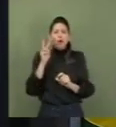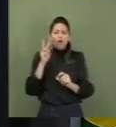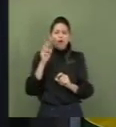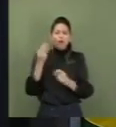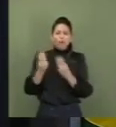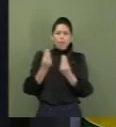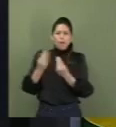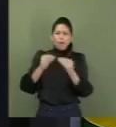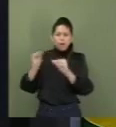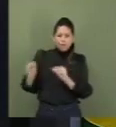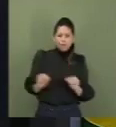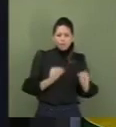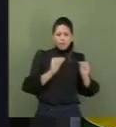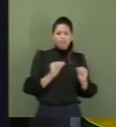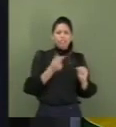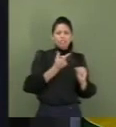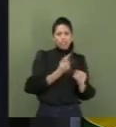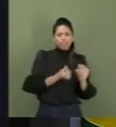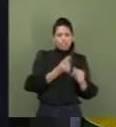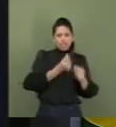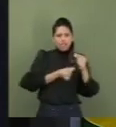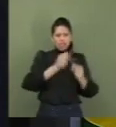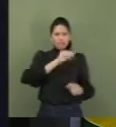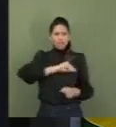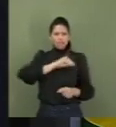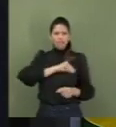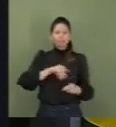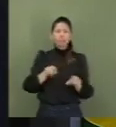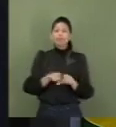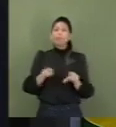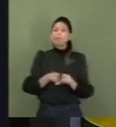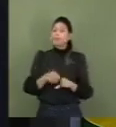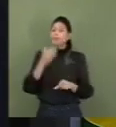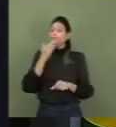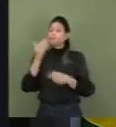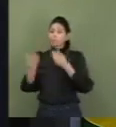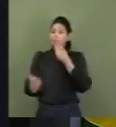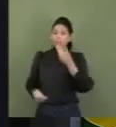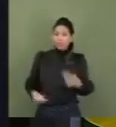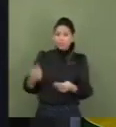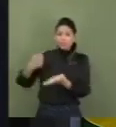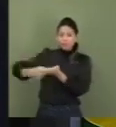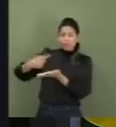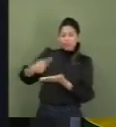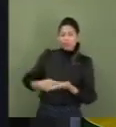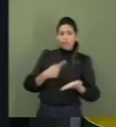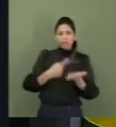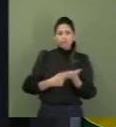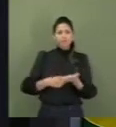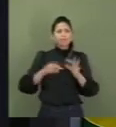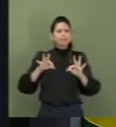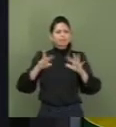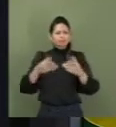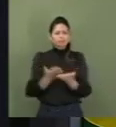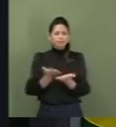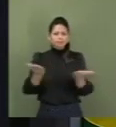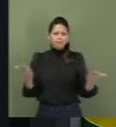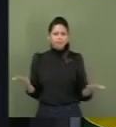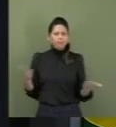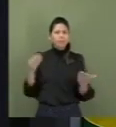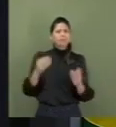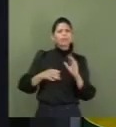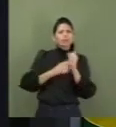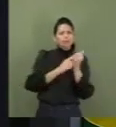renda. Encerro este pronunciamento pedindo o compromisso de vossas excelências para excluirmos os artigos